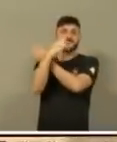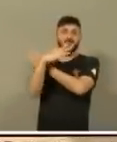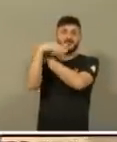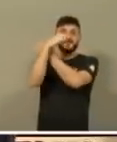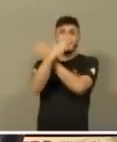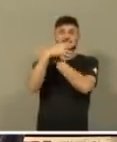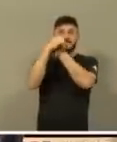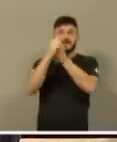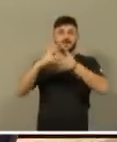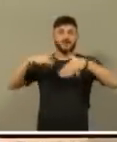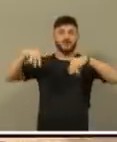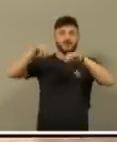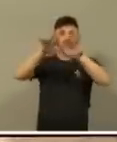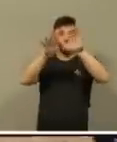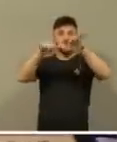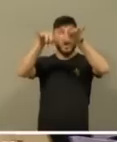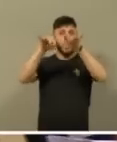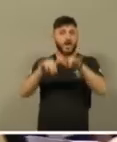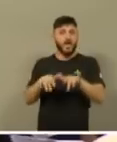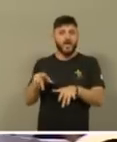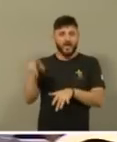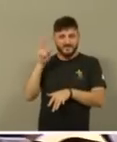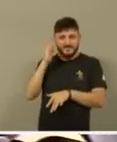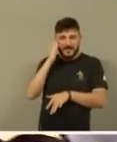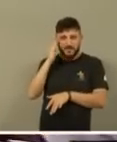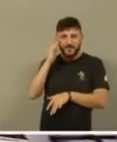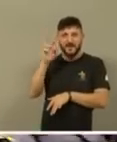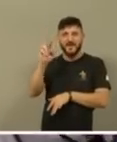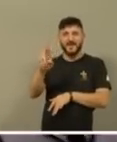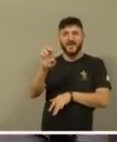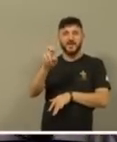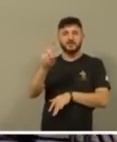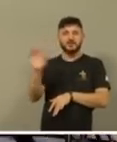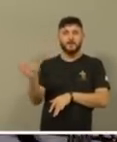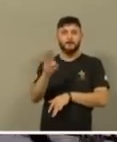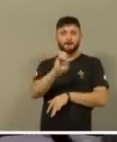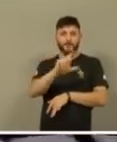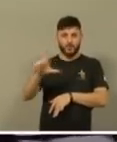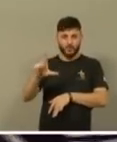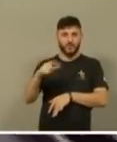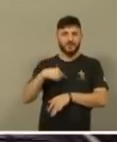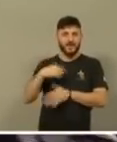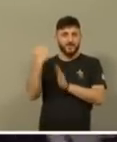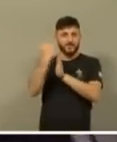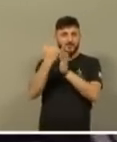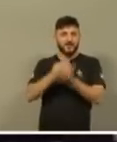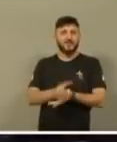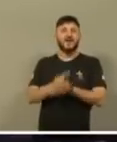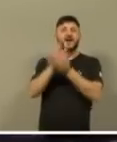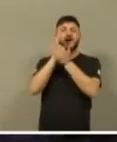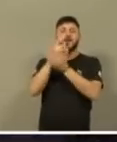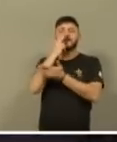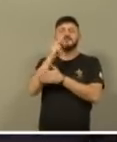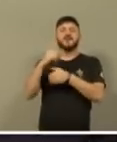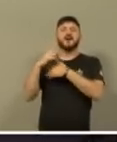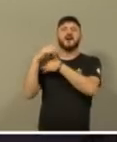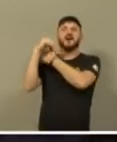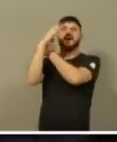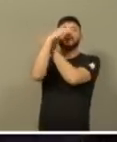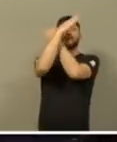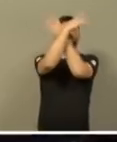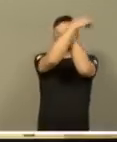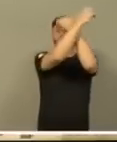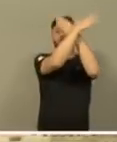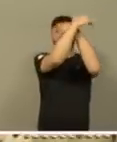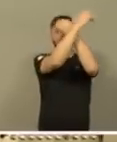assistiu aquele do Red Bull, é, rezar me dá asas, não tem isso? Red Bull me dá asas, a